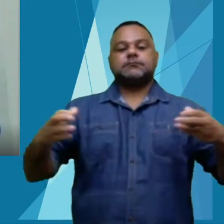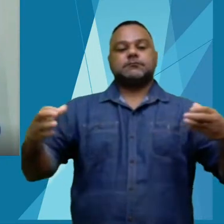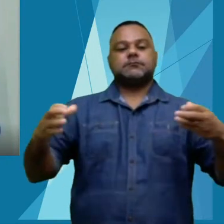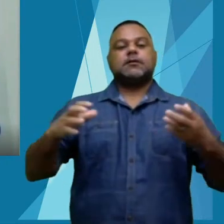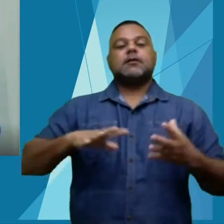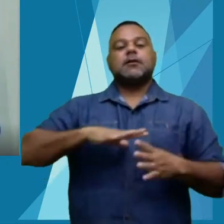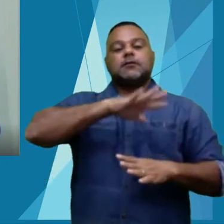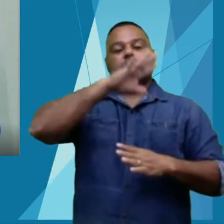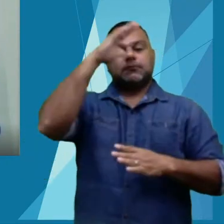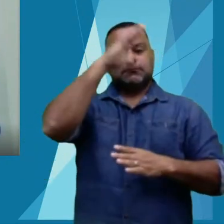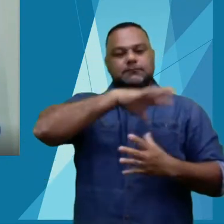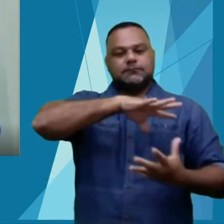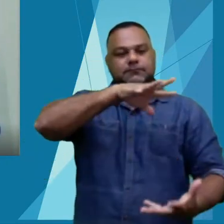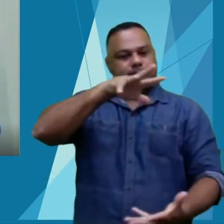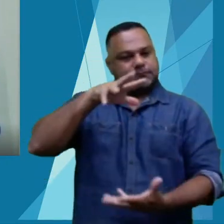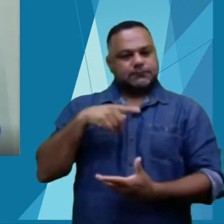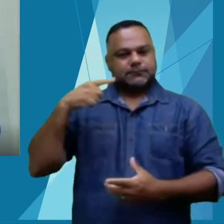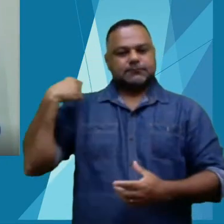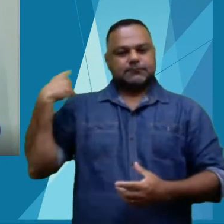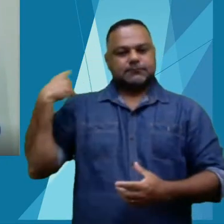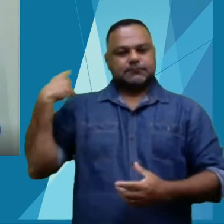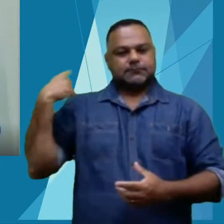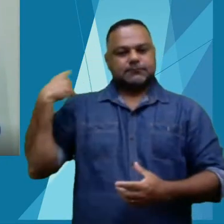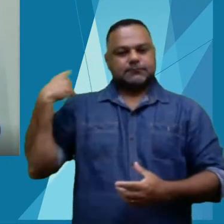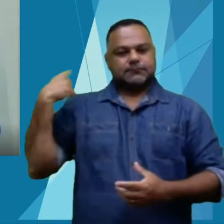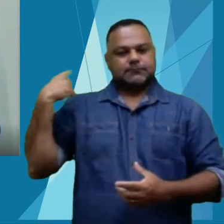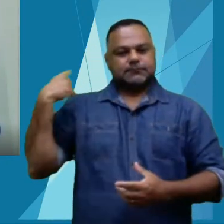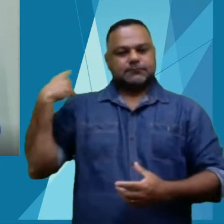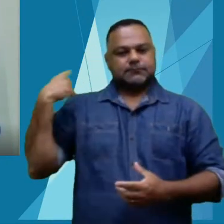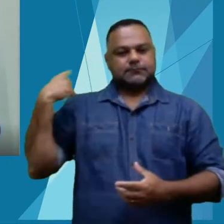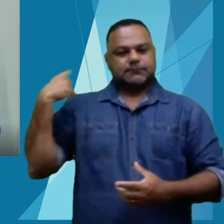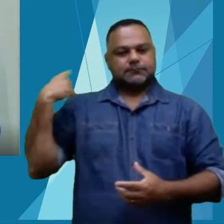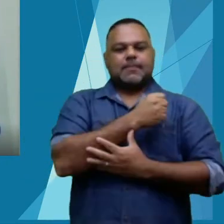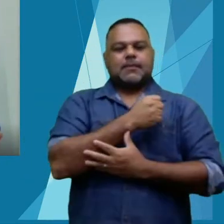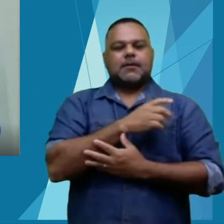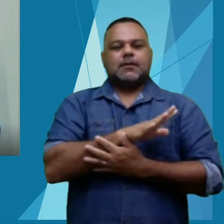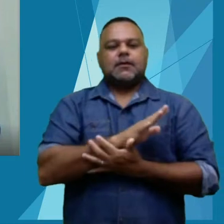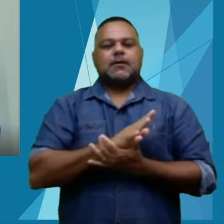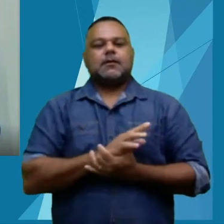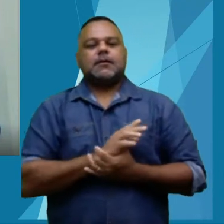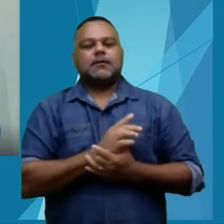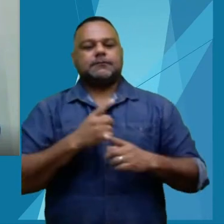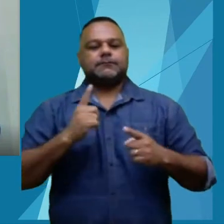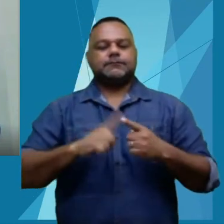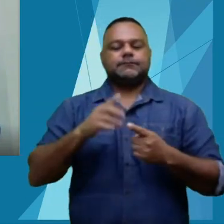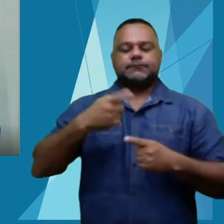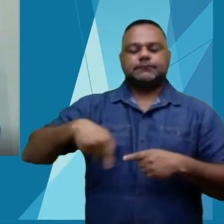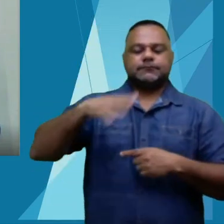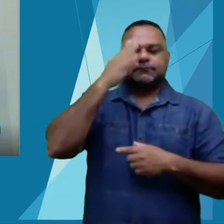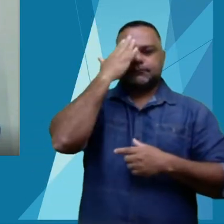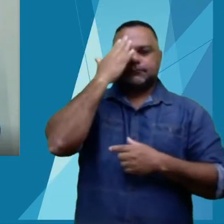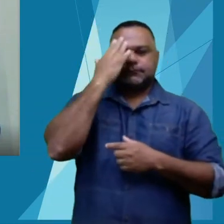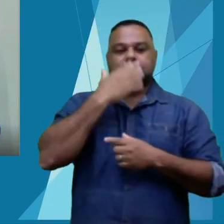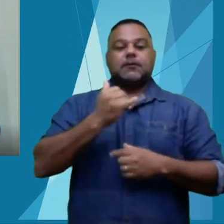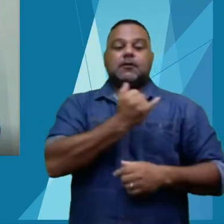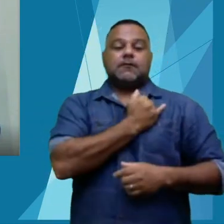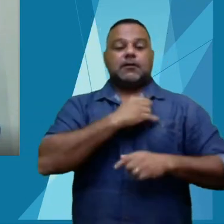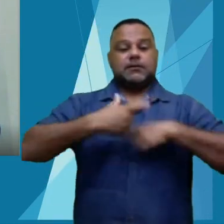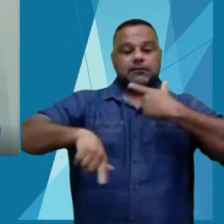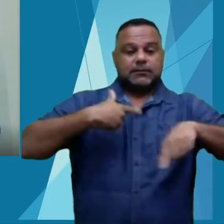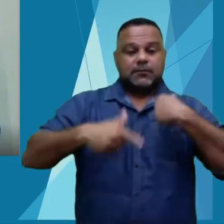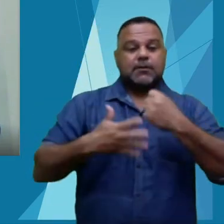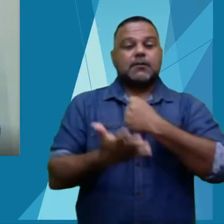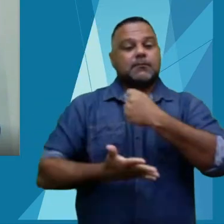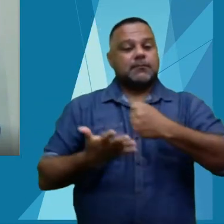E os nossos estudantes, desde que... Porque, como todos sabem, o IFAC trabalha com educação